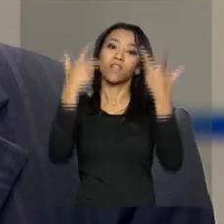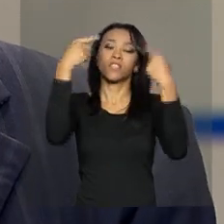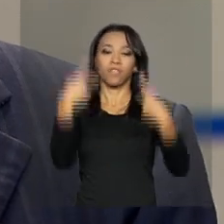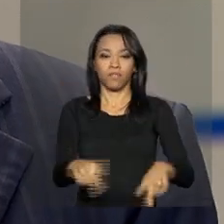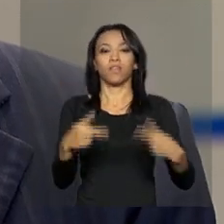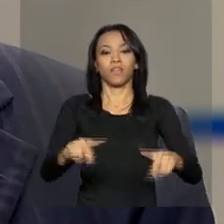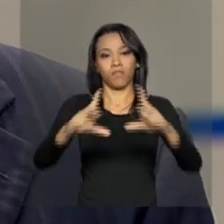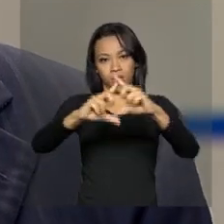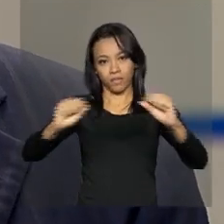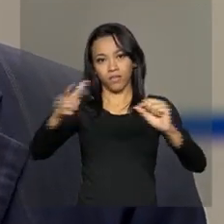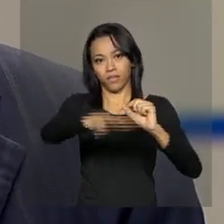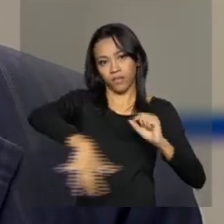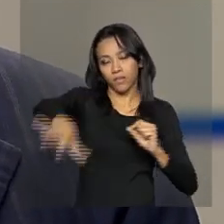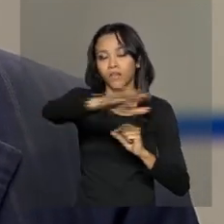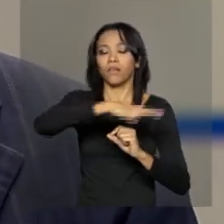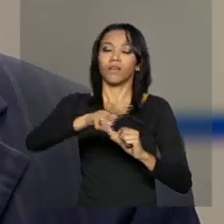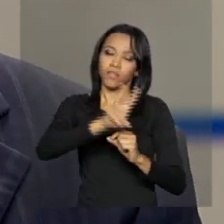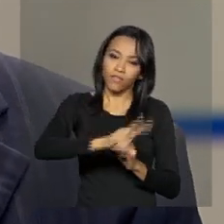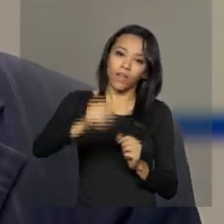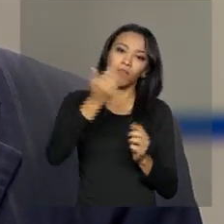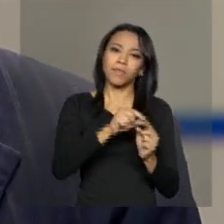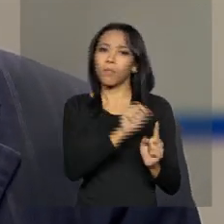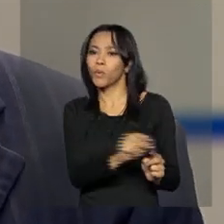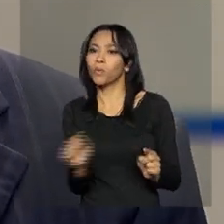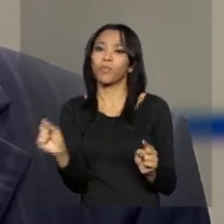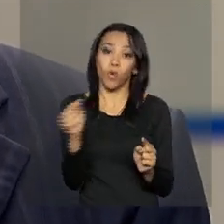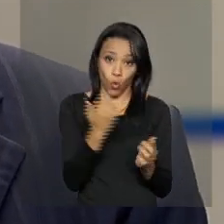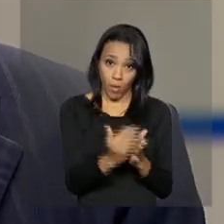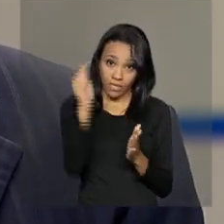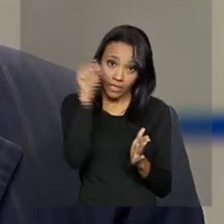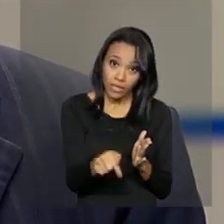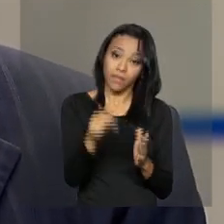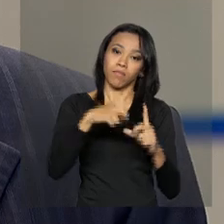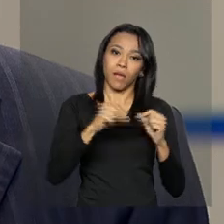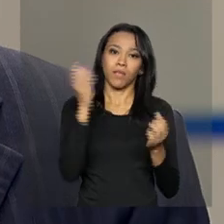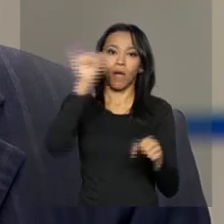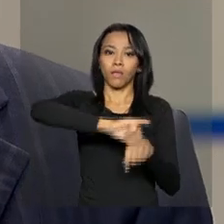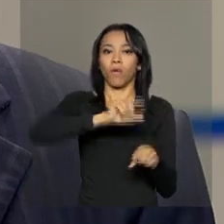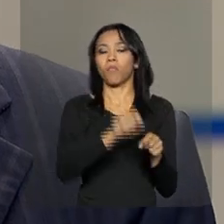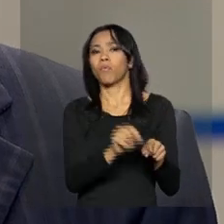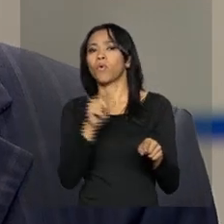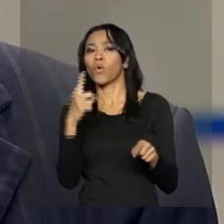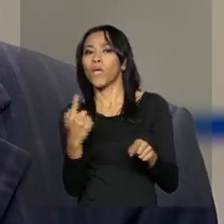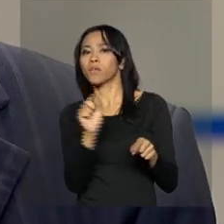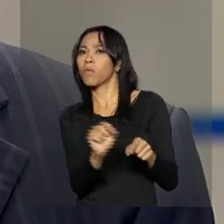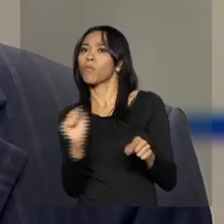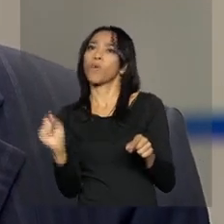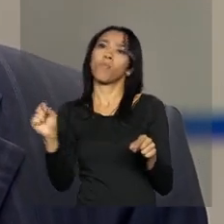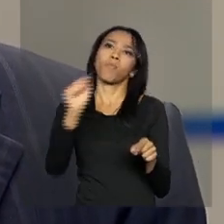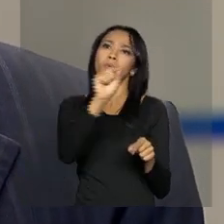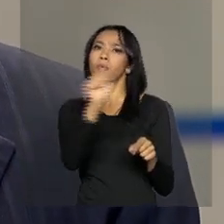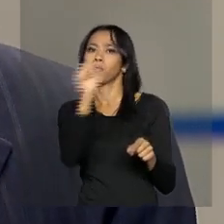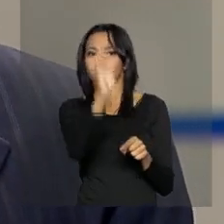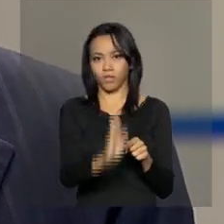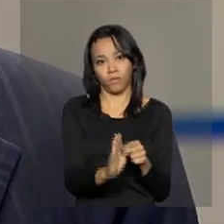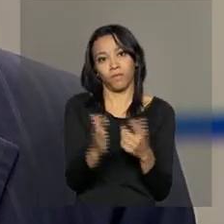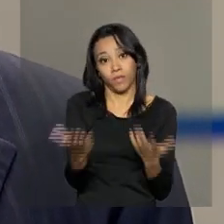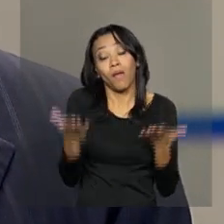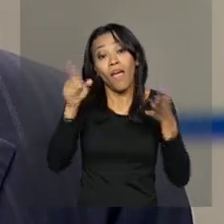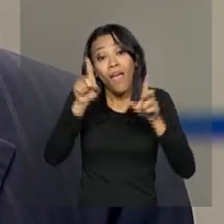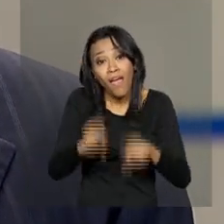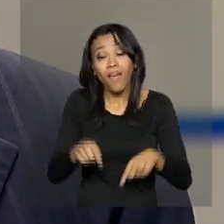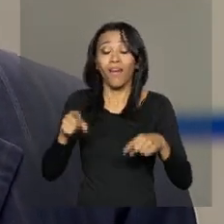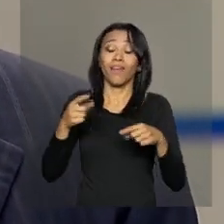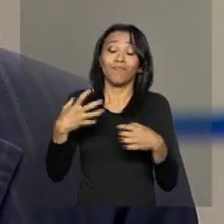Brasília, e vamos começar esse percurso a partir de Brasília, por Goiás, e aí o resto do Brasil. Eu acho que é o grande